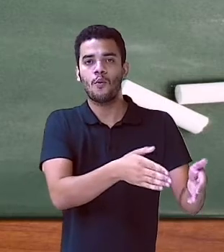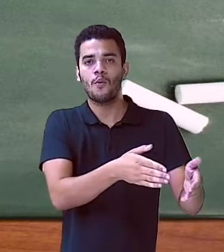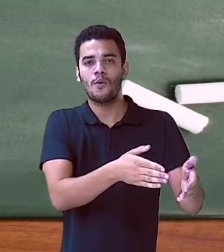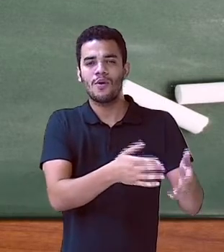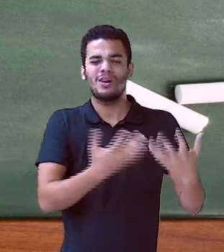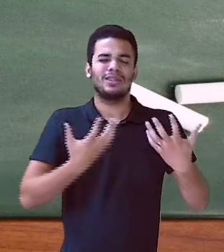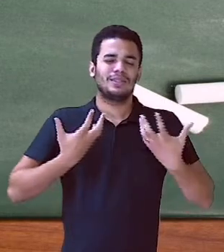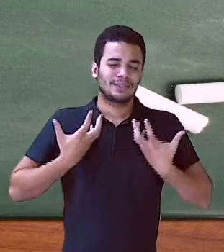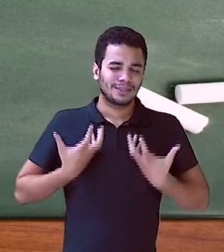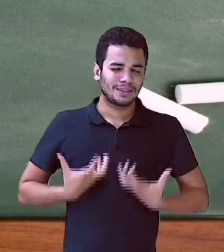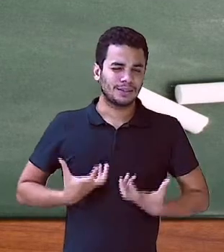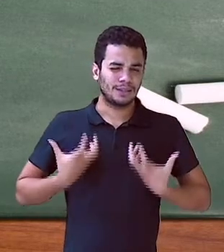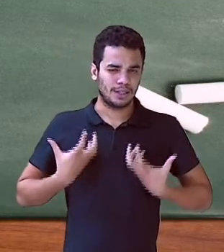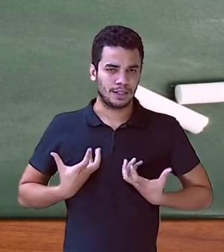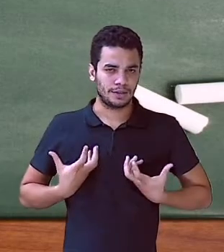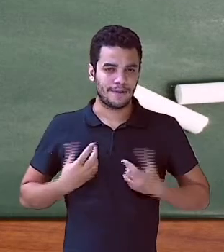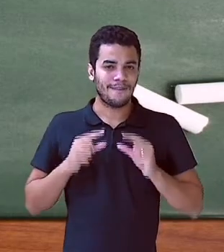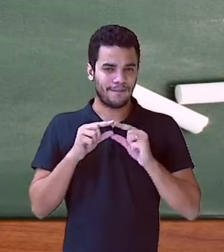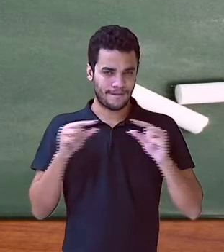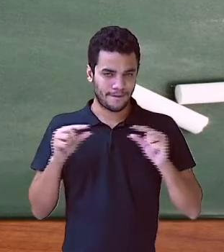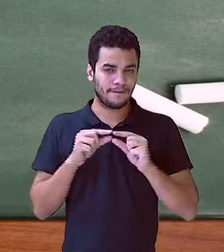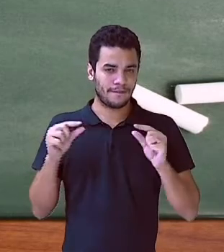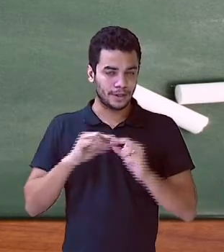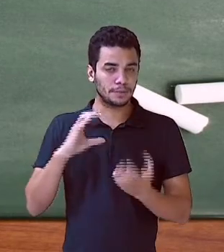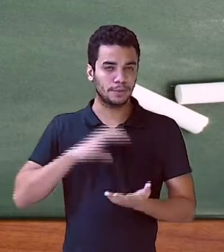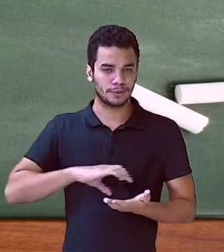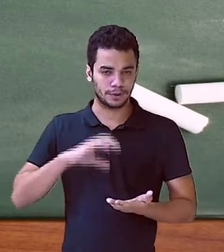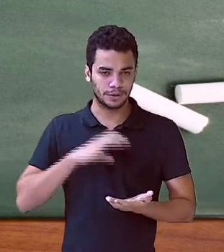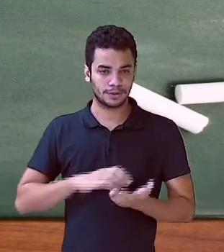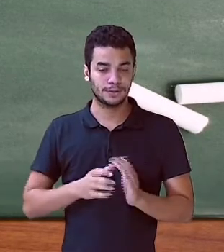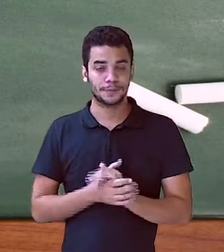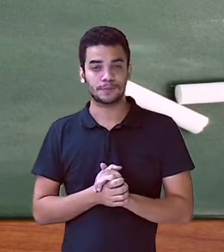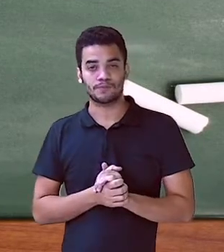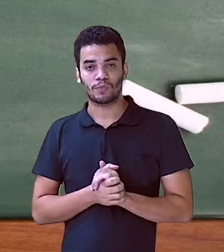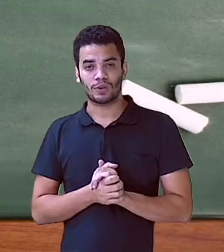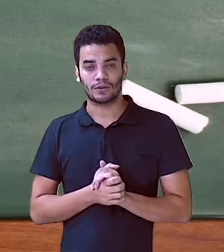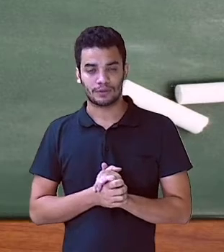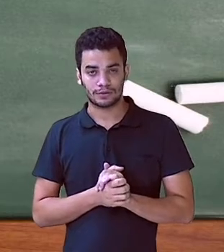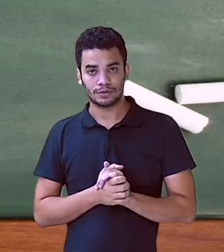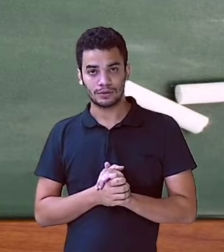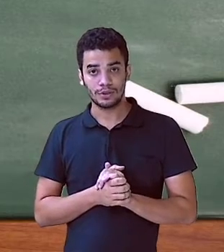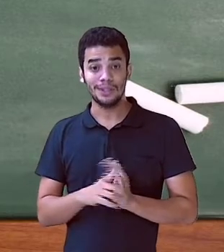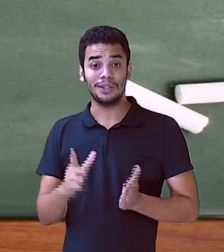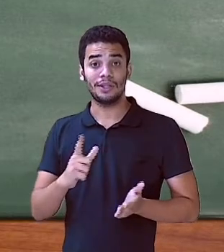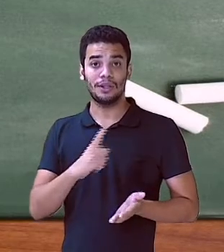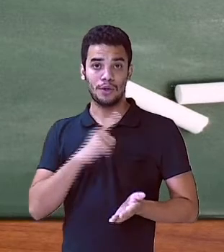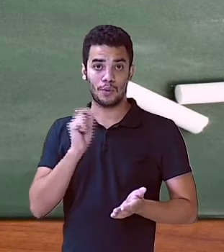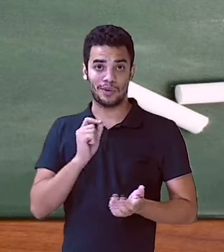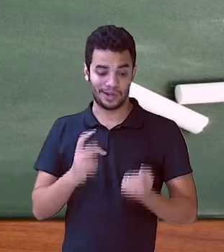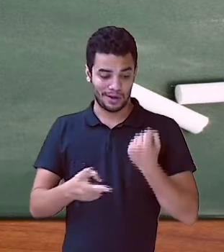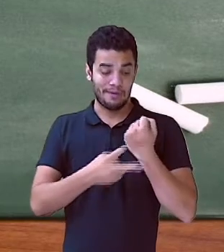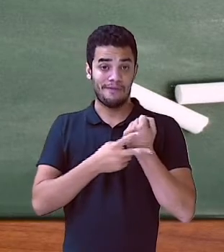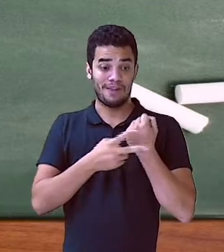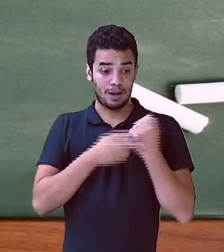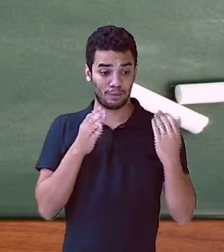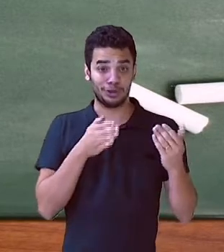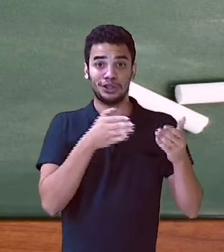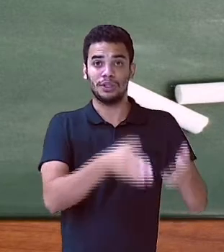Tenho chegou, que é o verbo principal, é o verbo nocional. E tenho cansado, característica desse aluno.